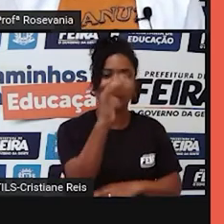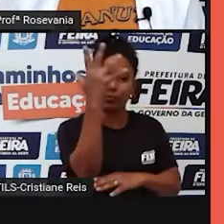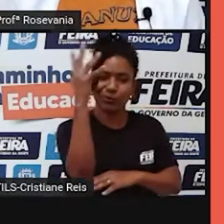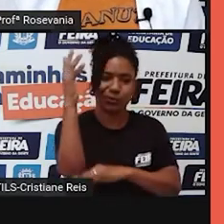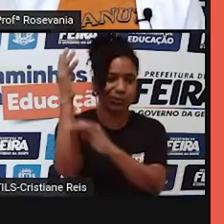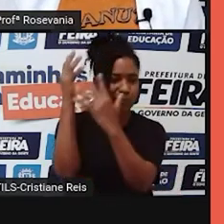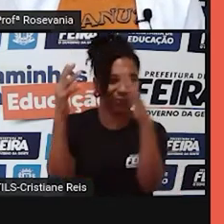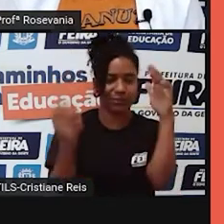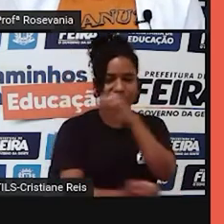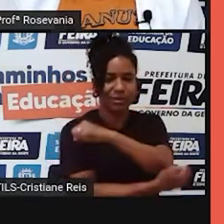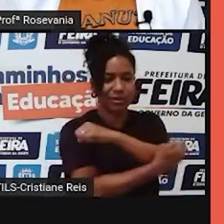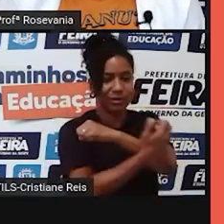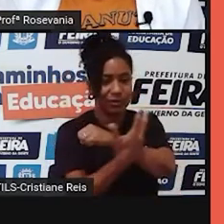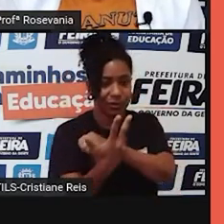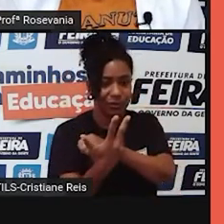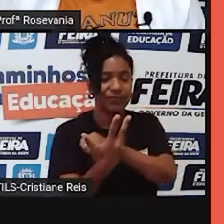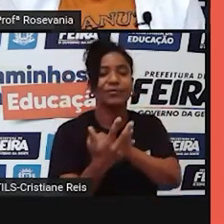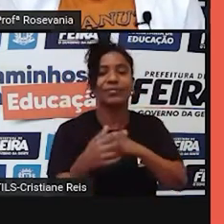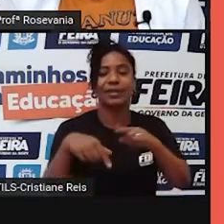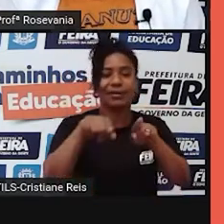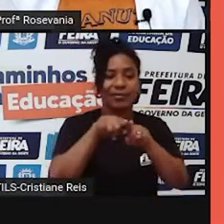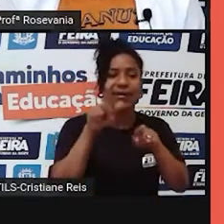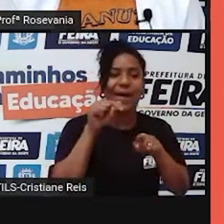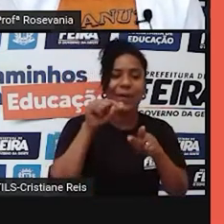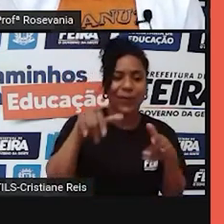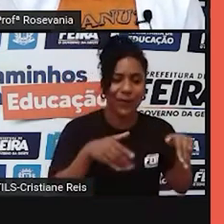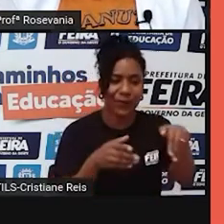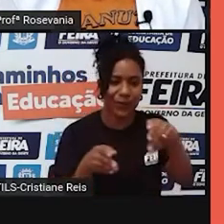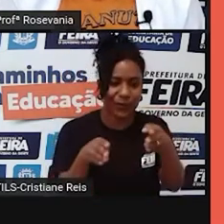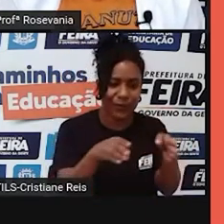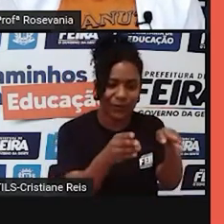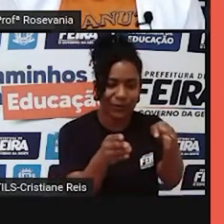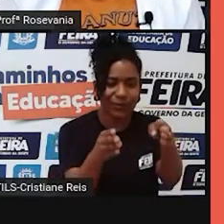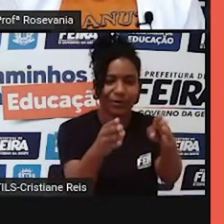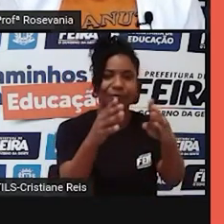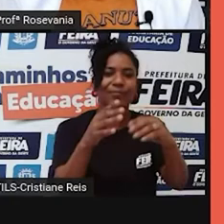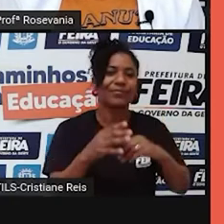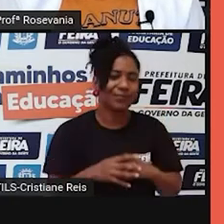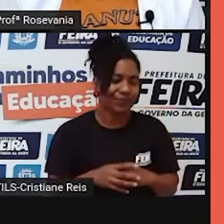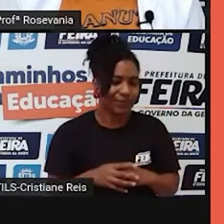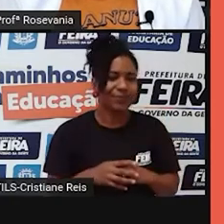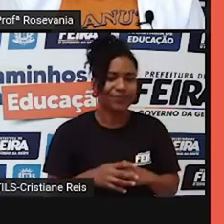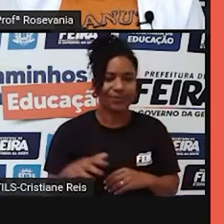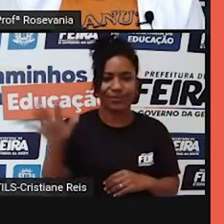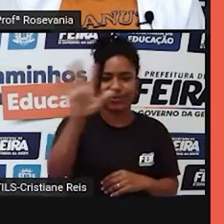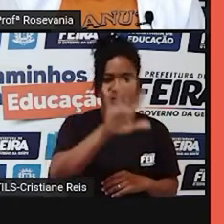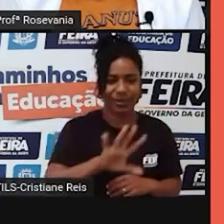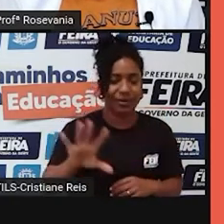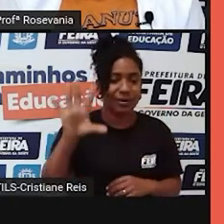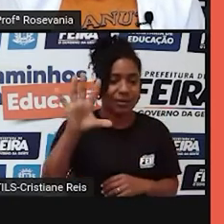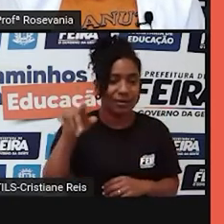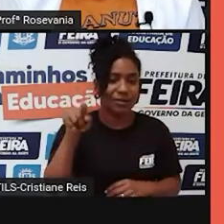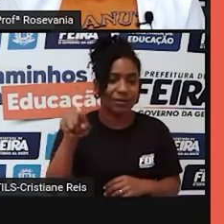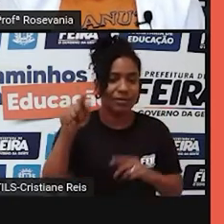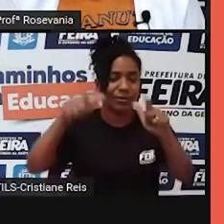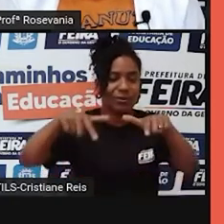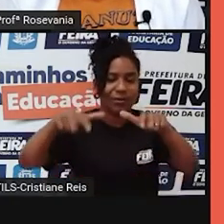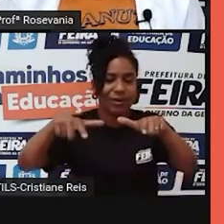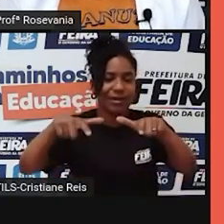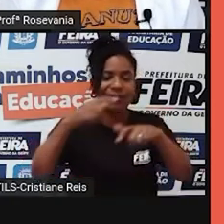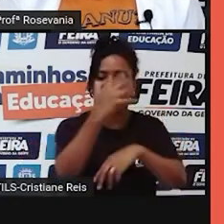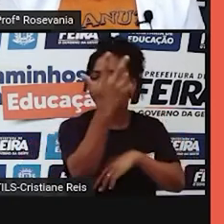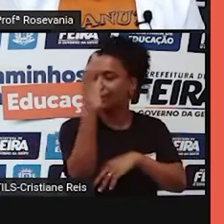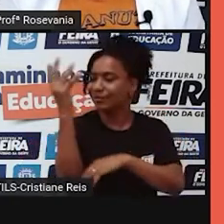Então, tem a questão dos rios, e a gente enfrenta aqui uma área extremamente natural,